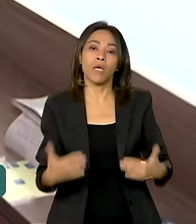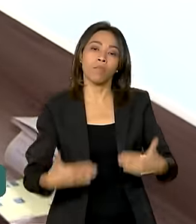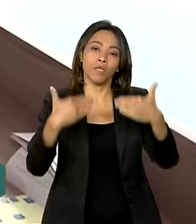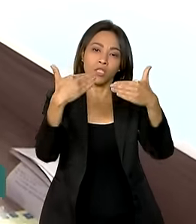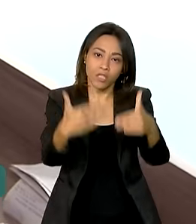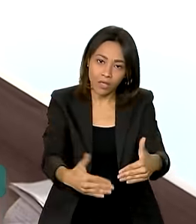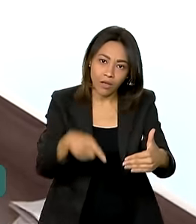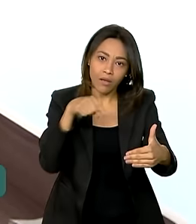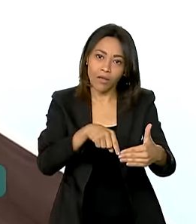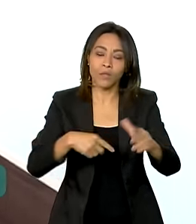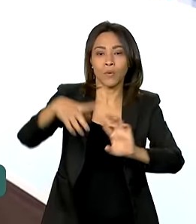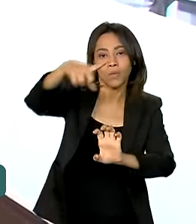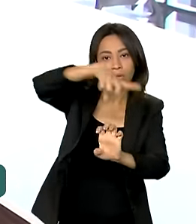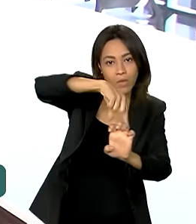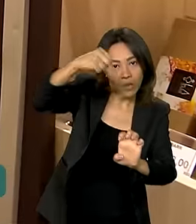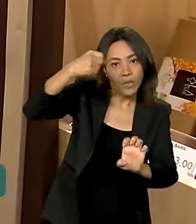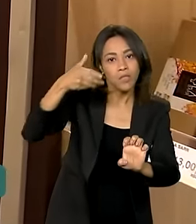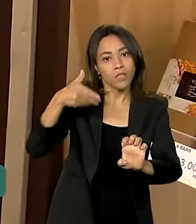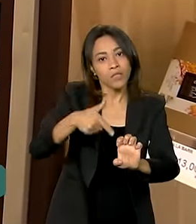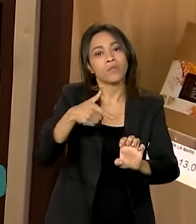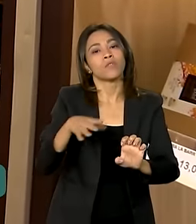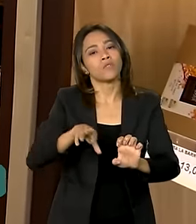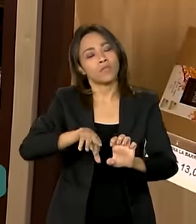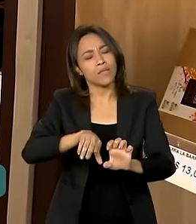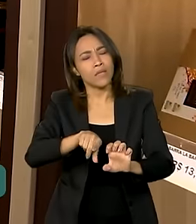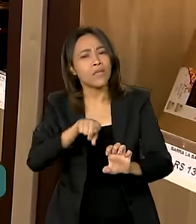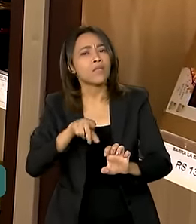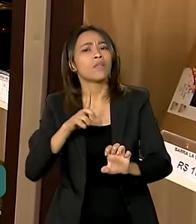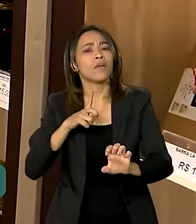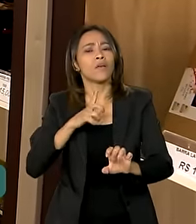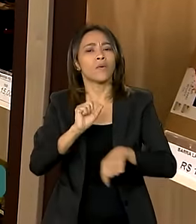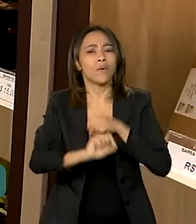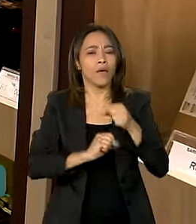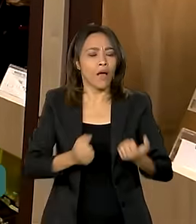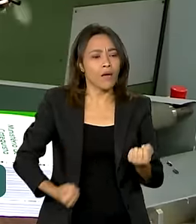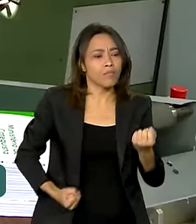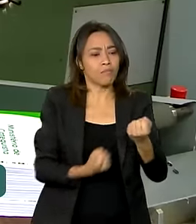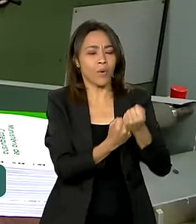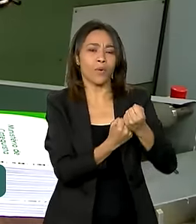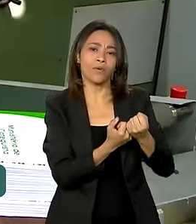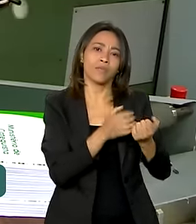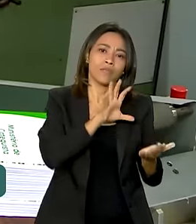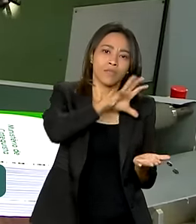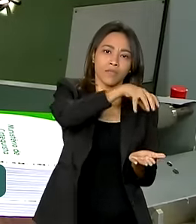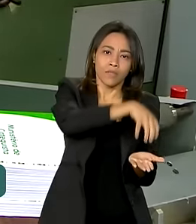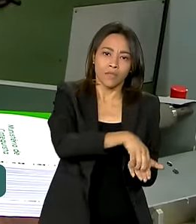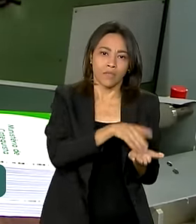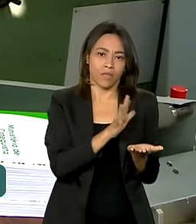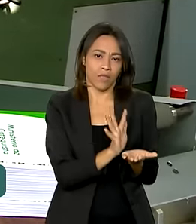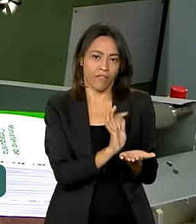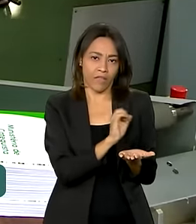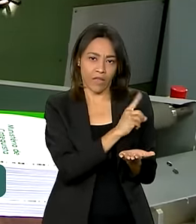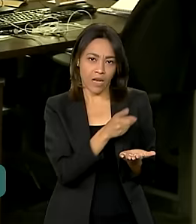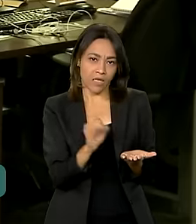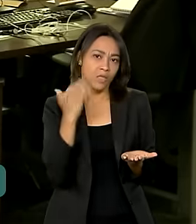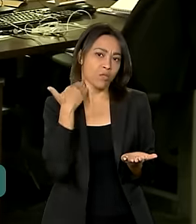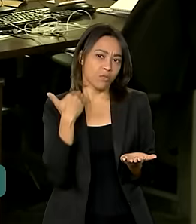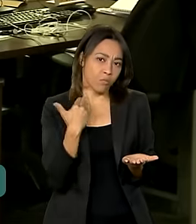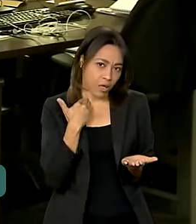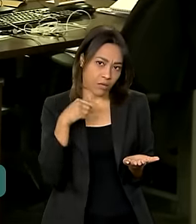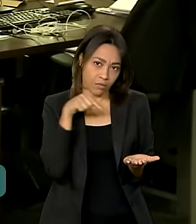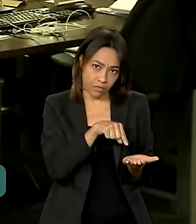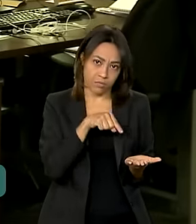da Microempresa e da Empresa de Pequeno Porte. E conta ainda com o apoio da Federação Brasileira de Bancos, a